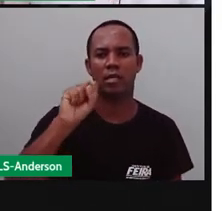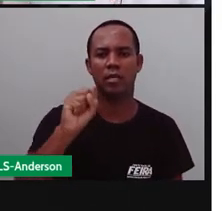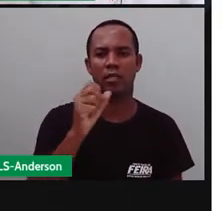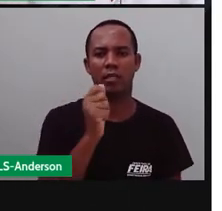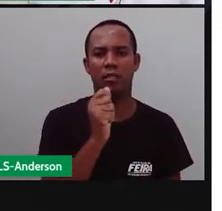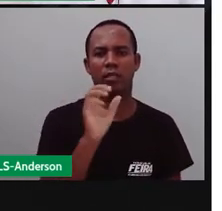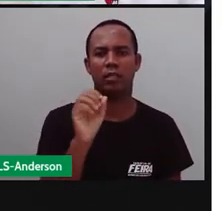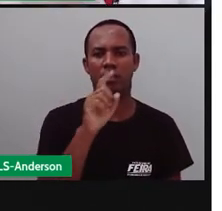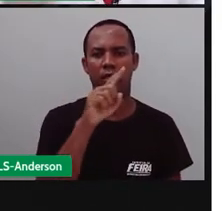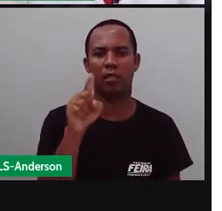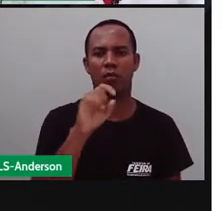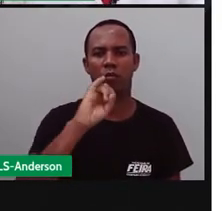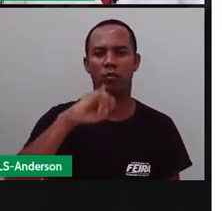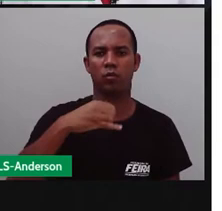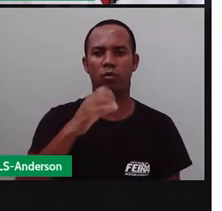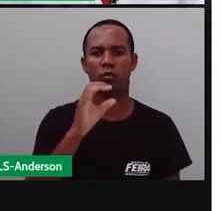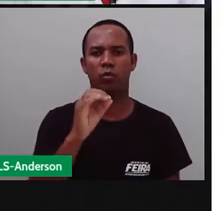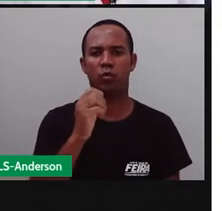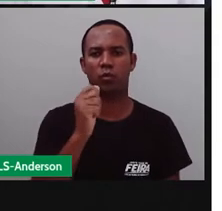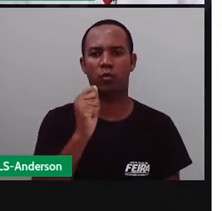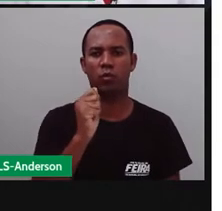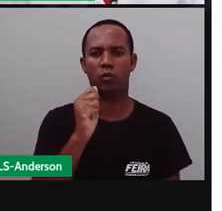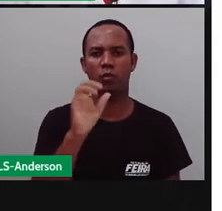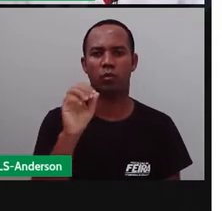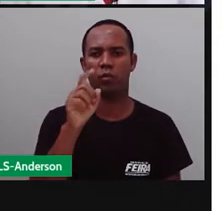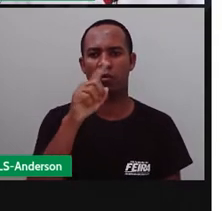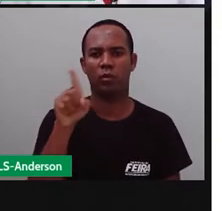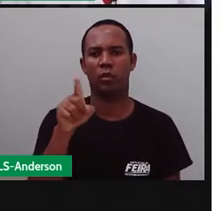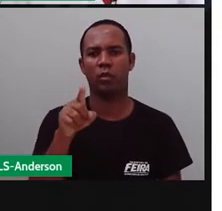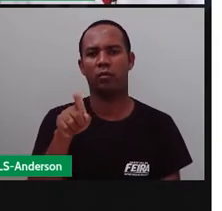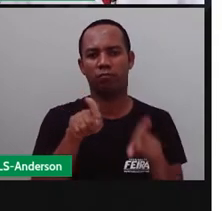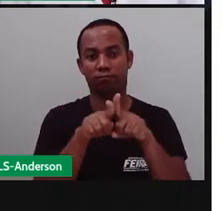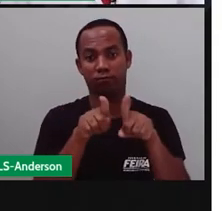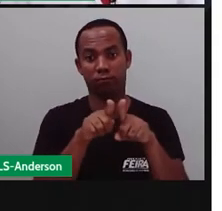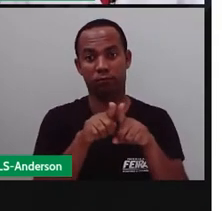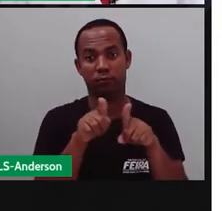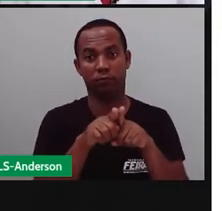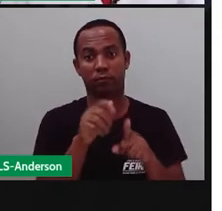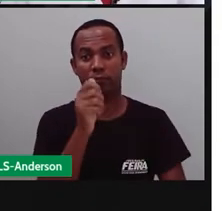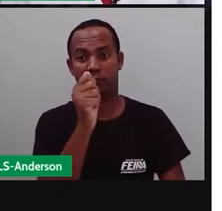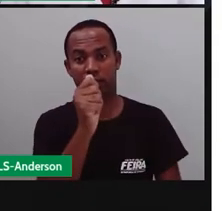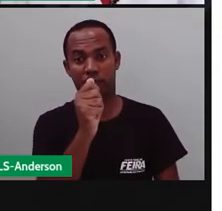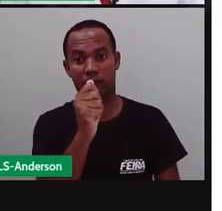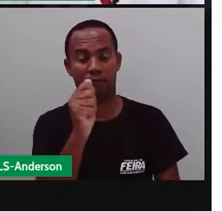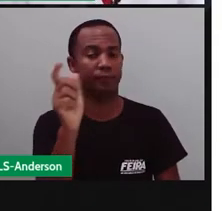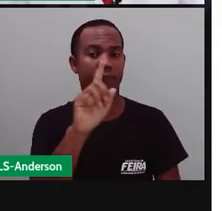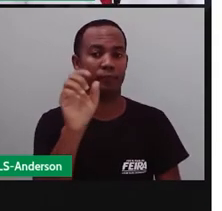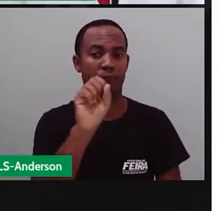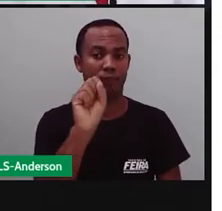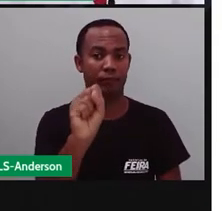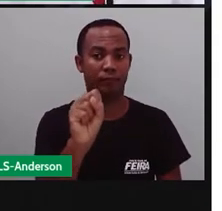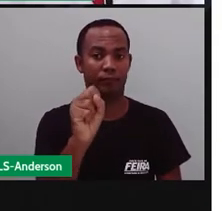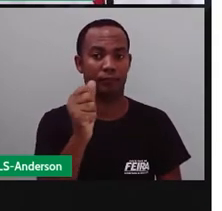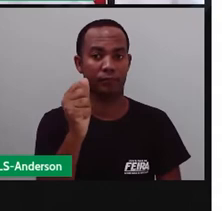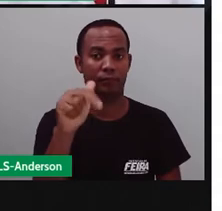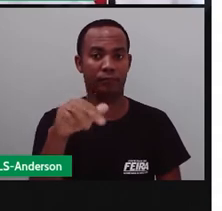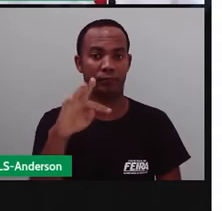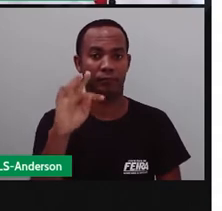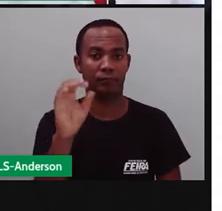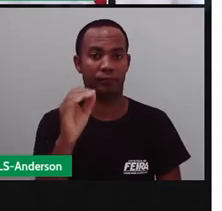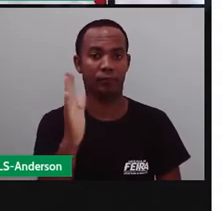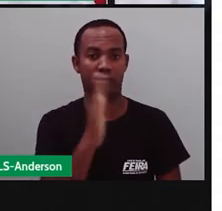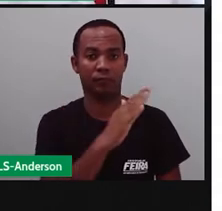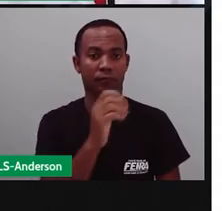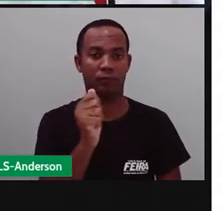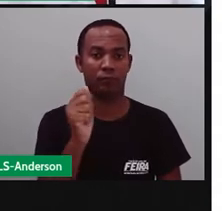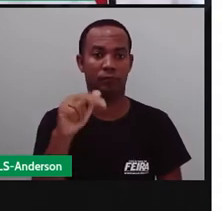acesa aí para poder anunciar, né, o nascimento de São João Batista? Pois é, isso aqui a gente